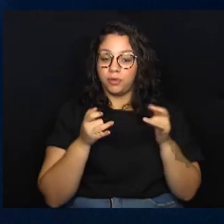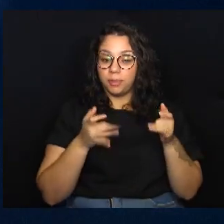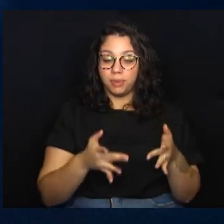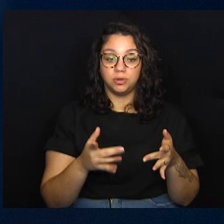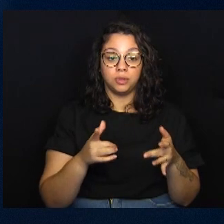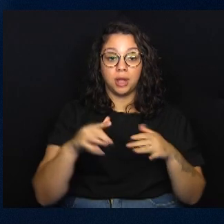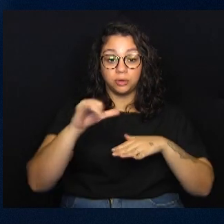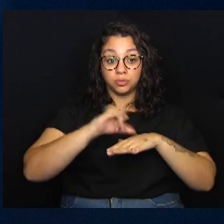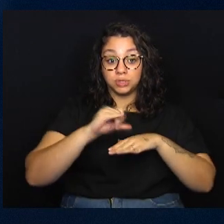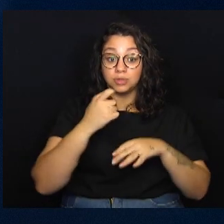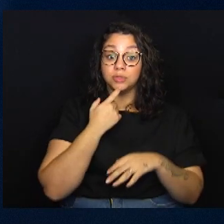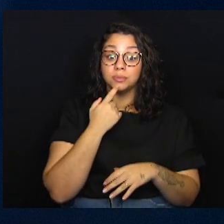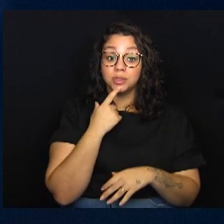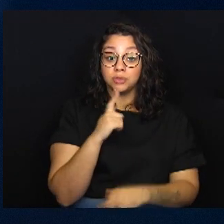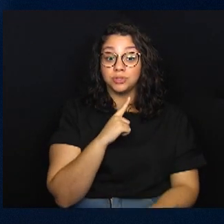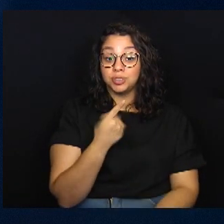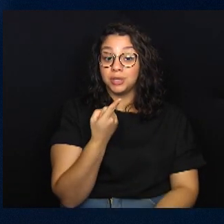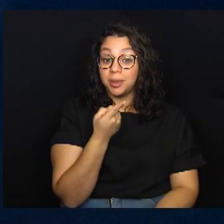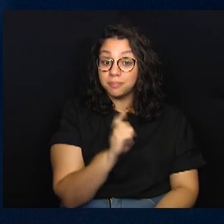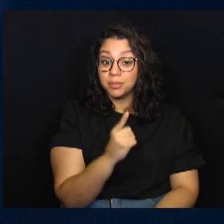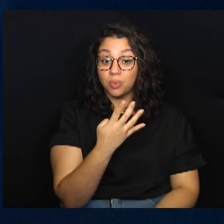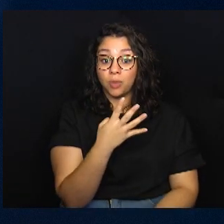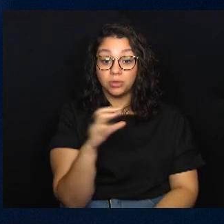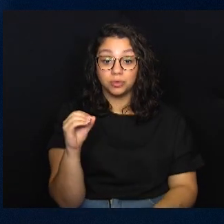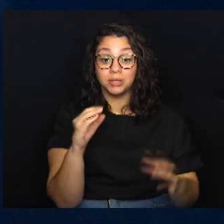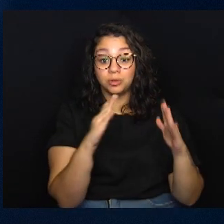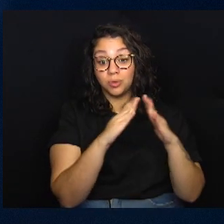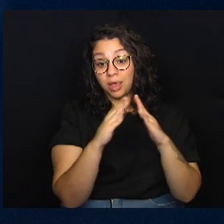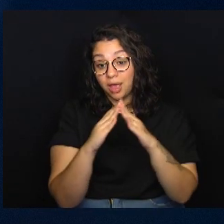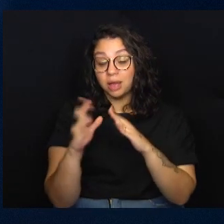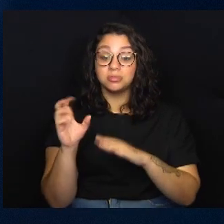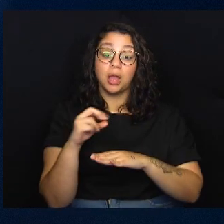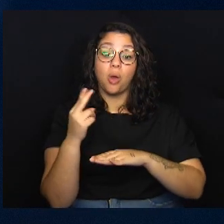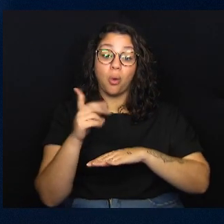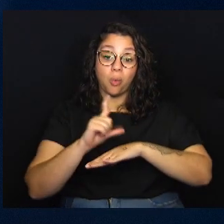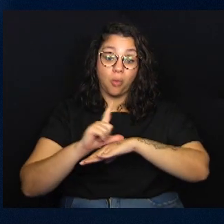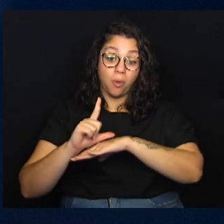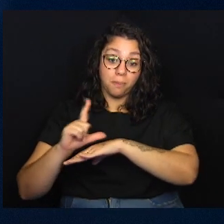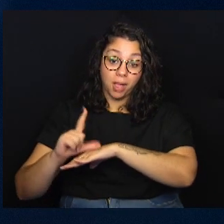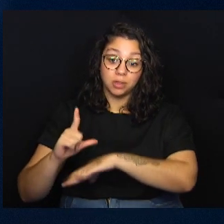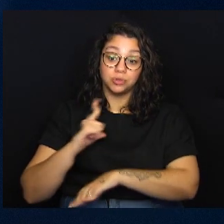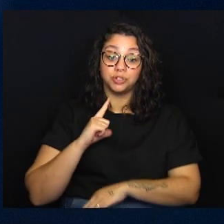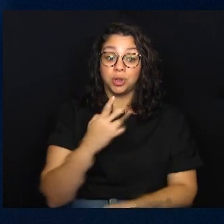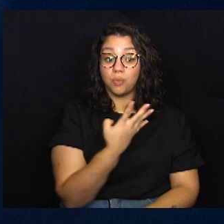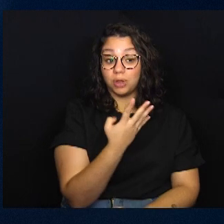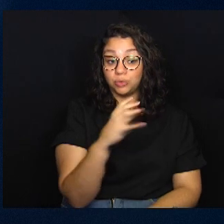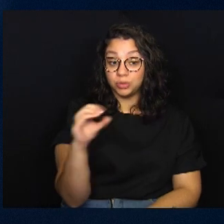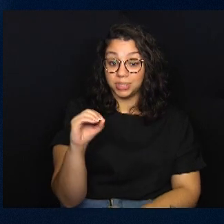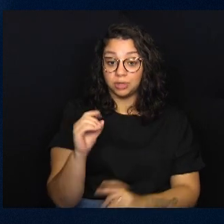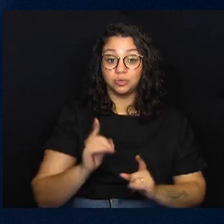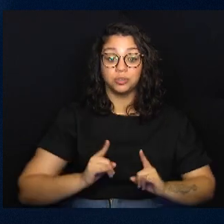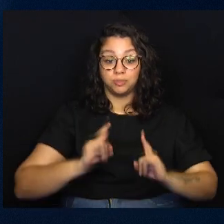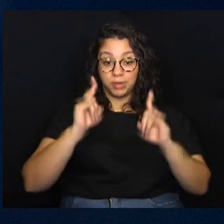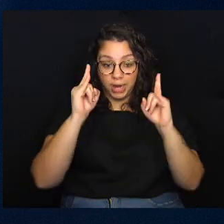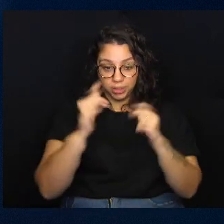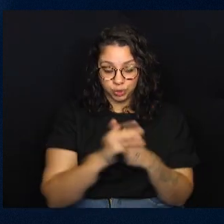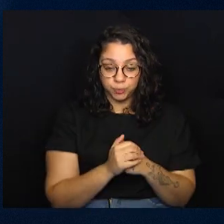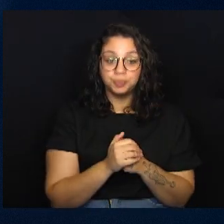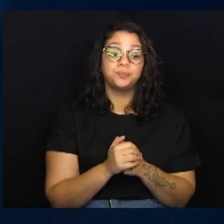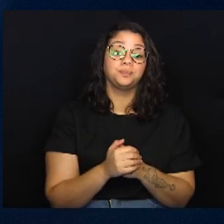Segundo a publicação, o mapeamento incluía 1.400 casas ou comércios e 400